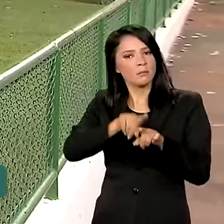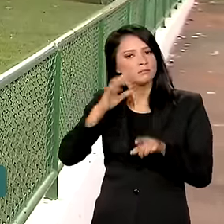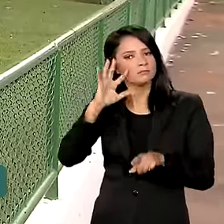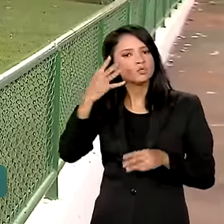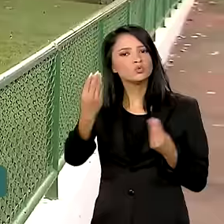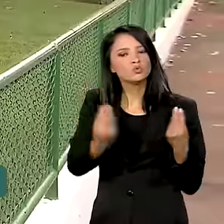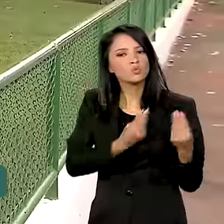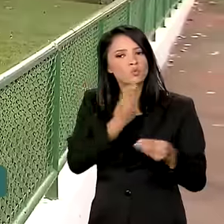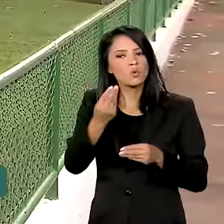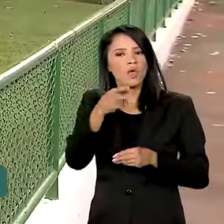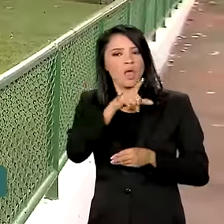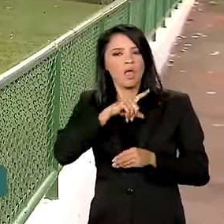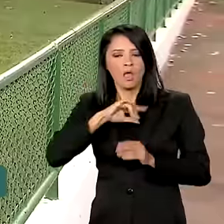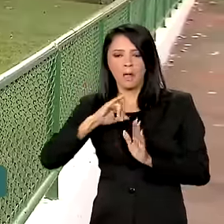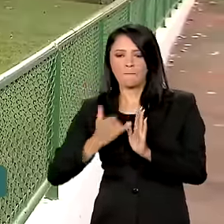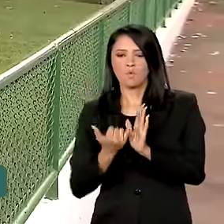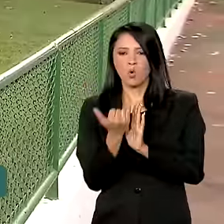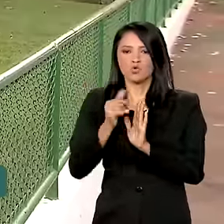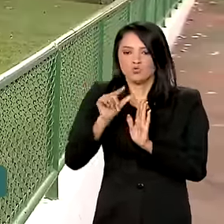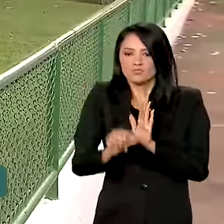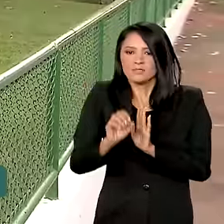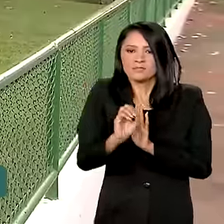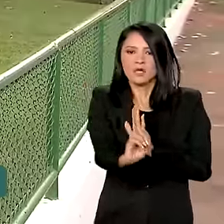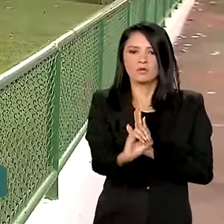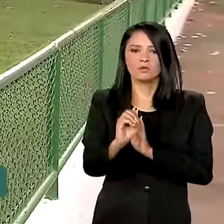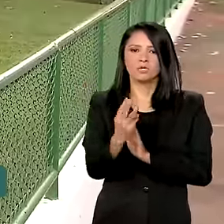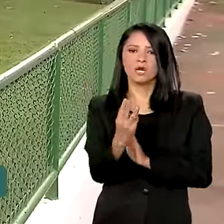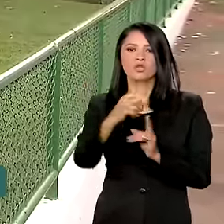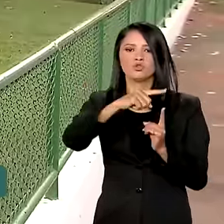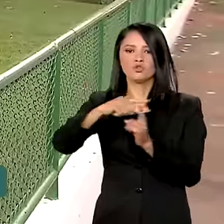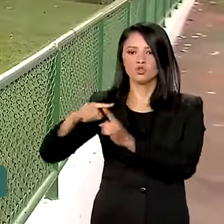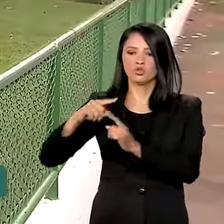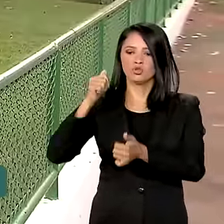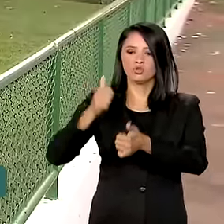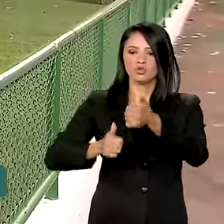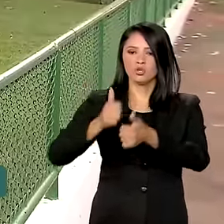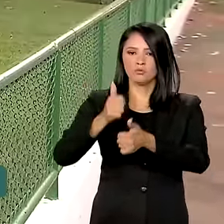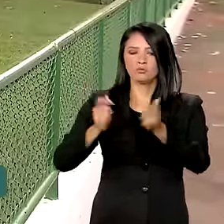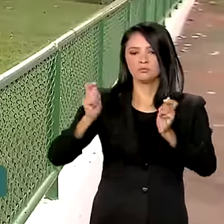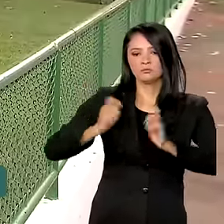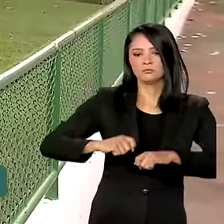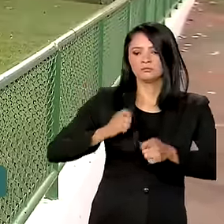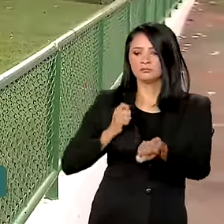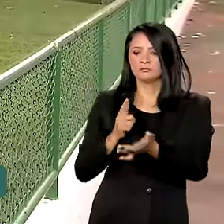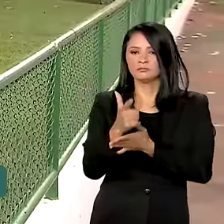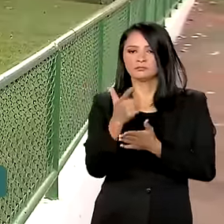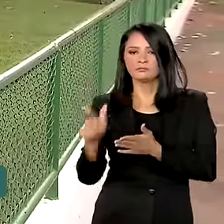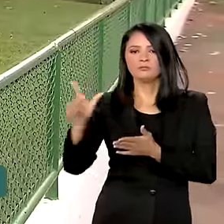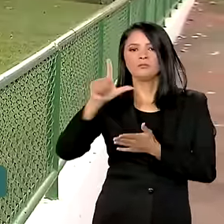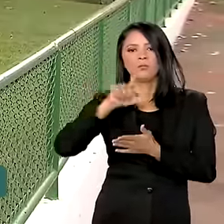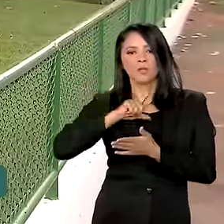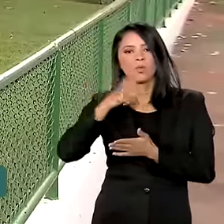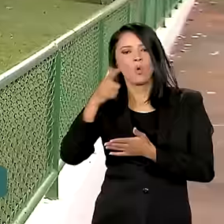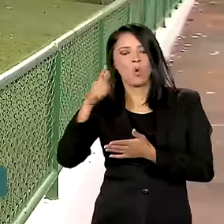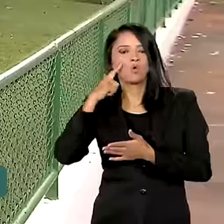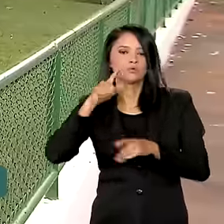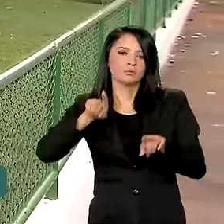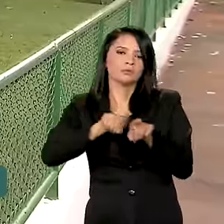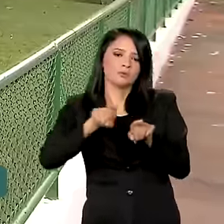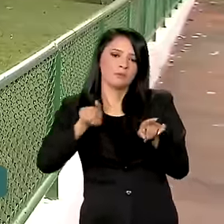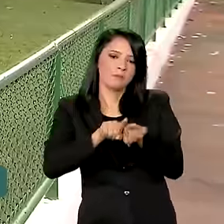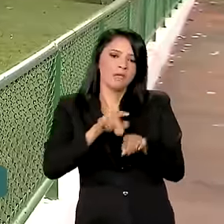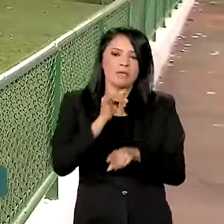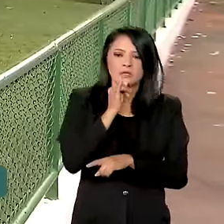ainda zerar o imposto de importação de três tipos de arroz, abrindo espaço para a compra de outros grandes produtores,